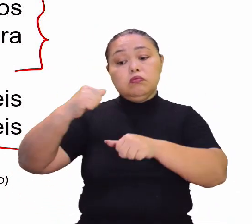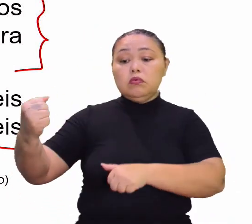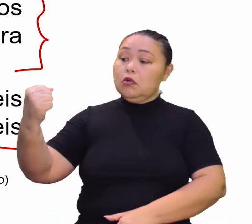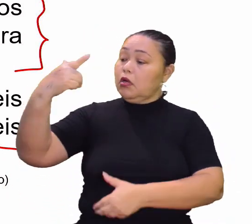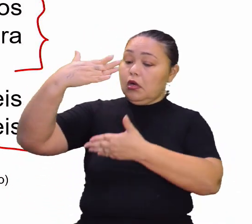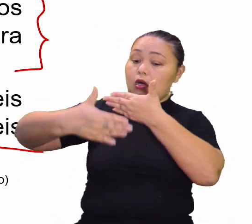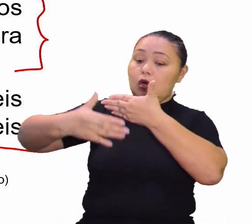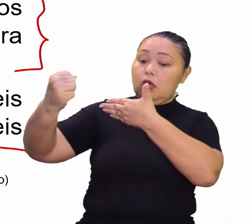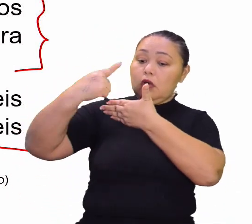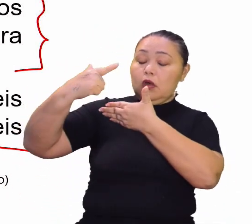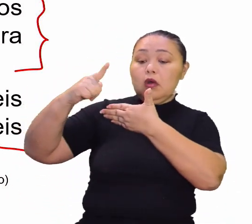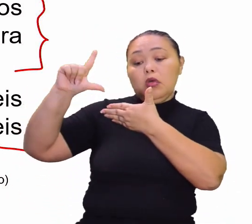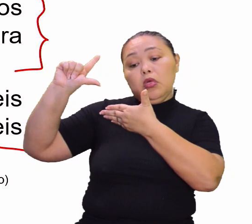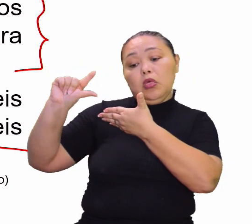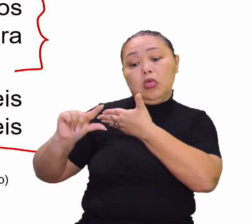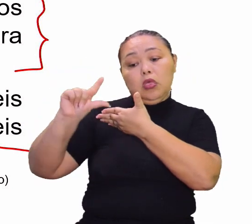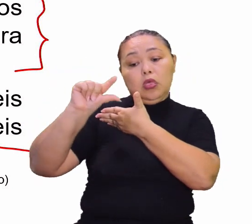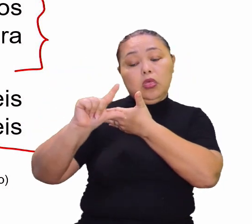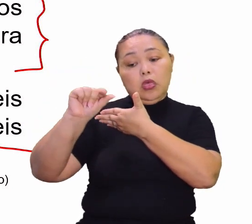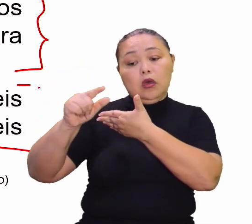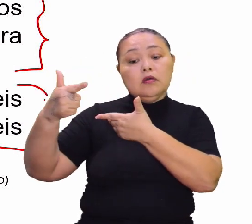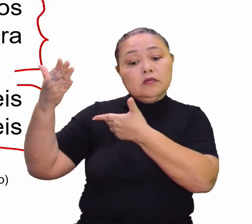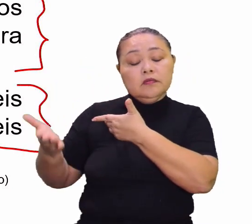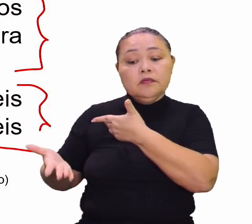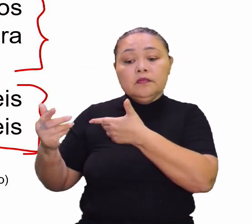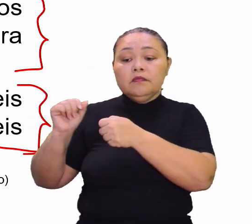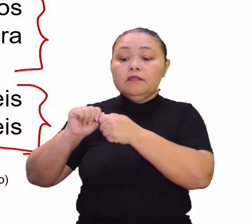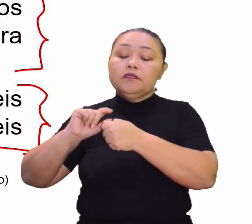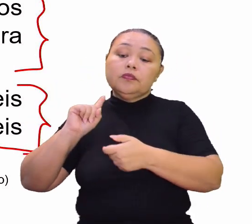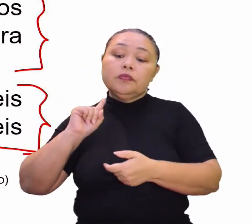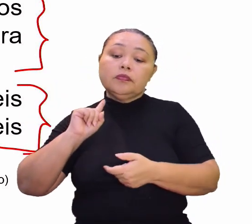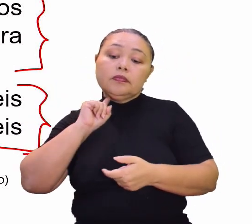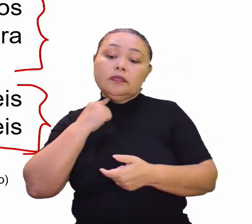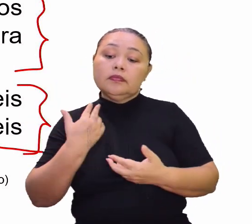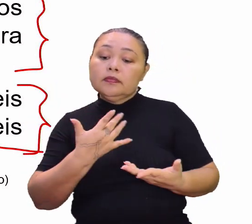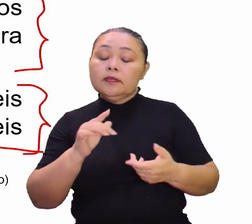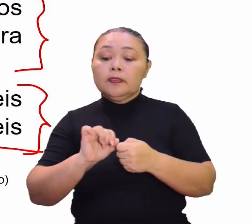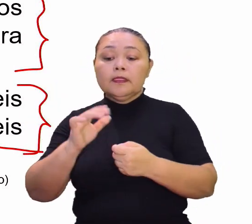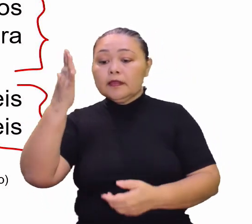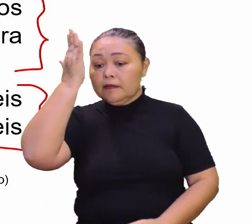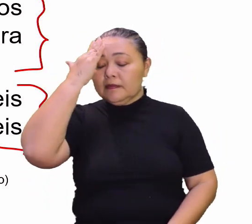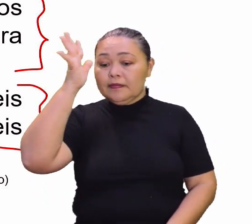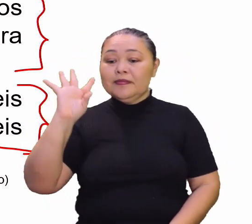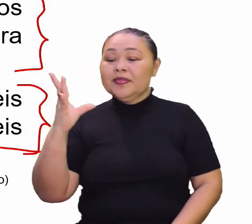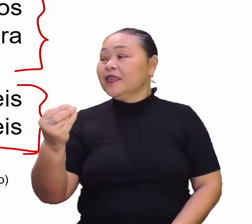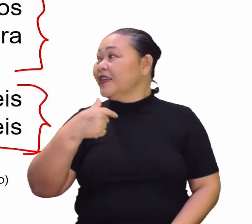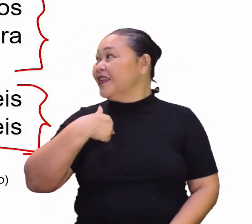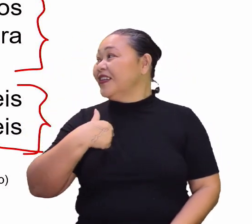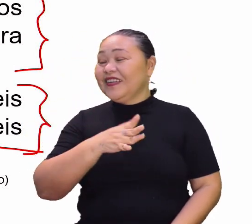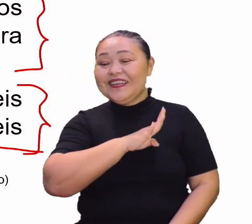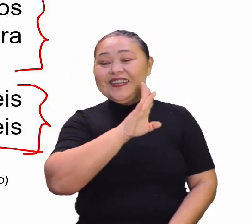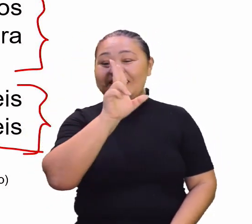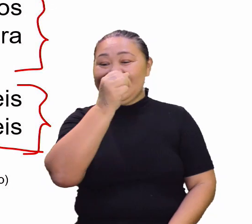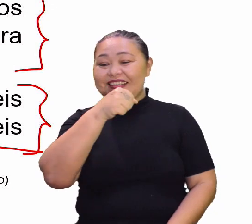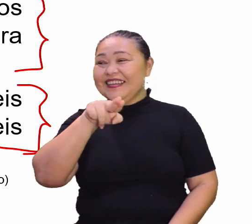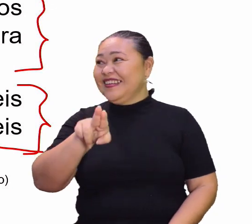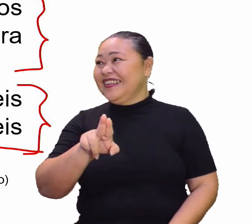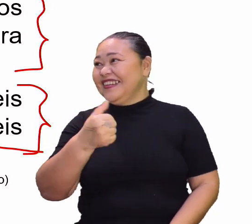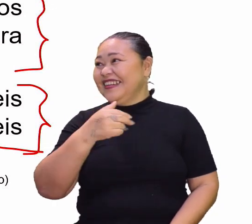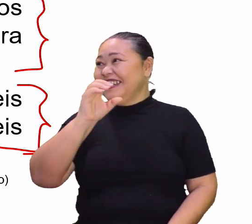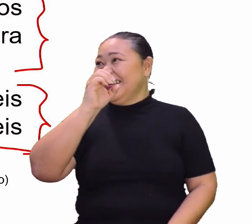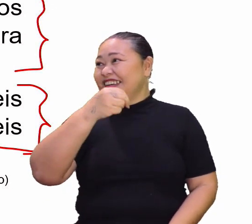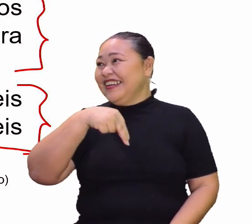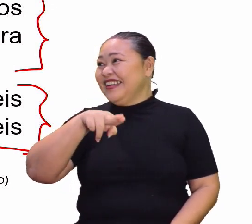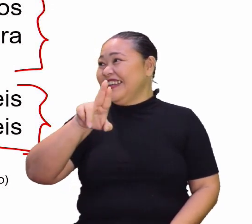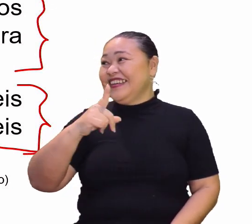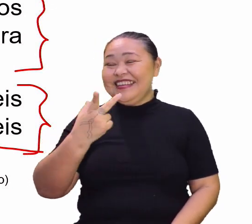dá para a gente poder reduzir essa questão da poluição. Rogério, você sabe tudo. Eu já vou mandar você lá para a ONU, Rogério. Vou